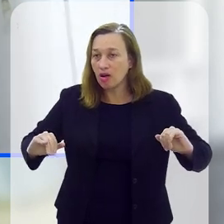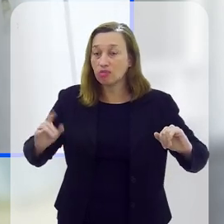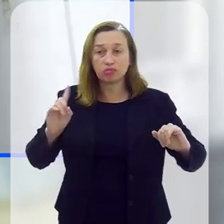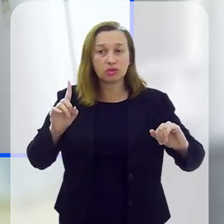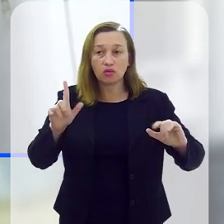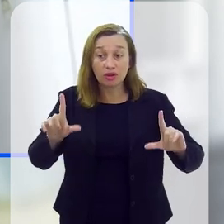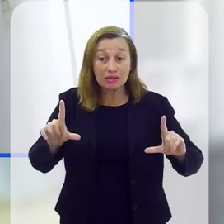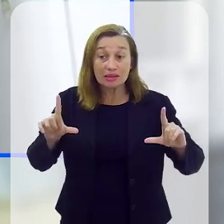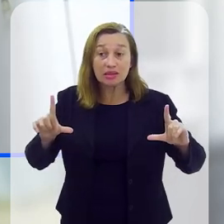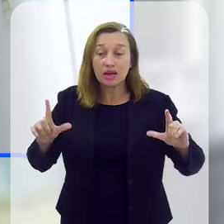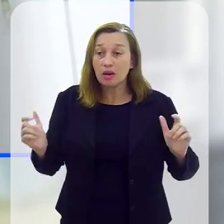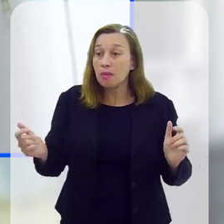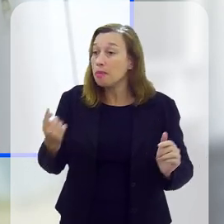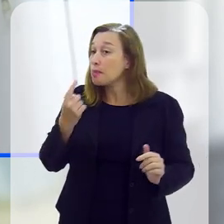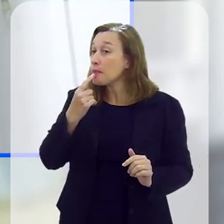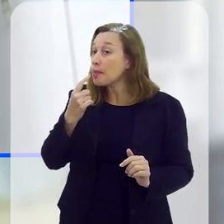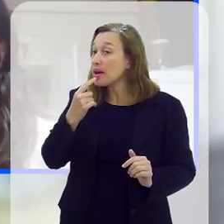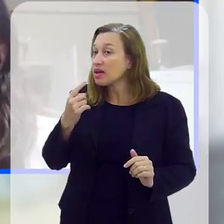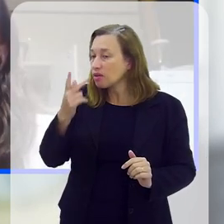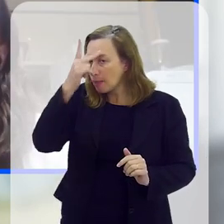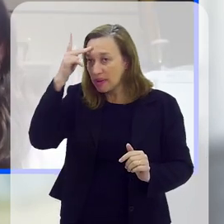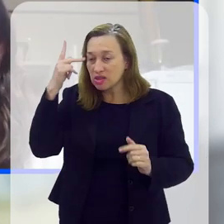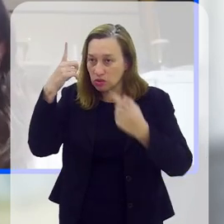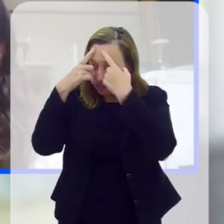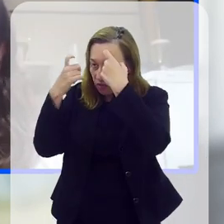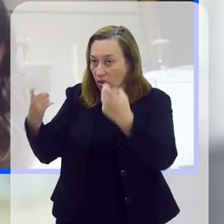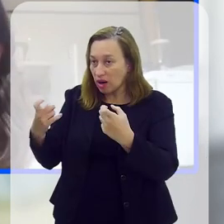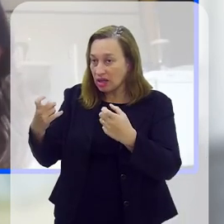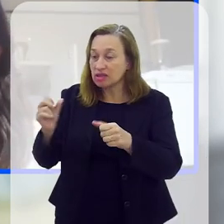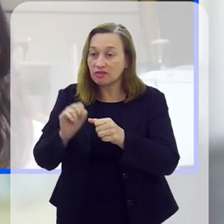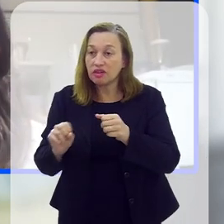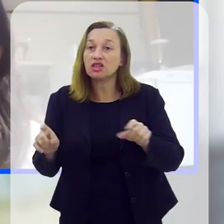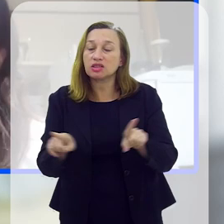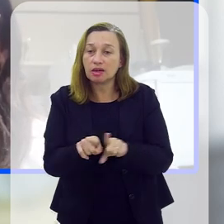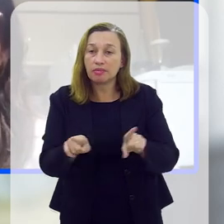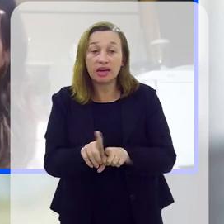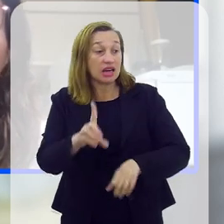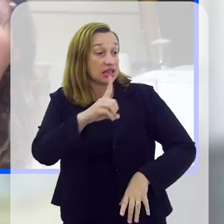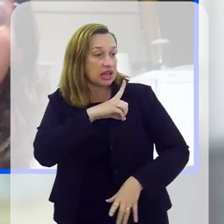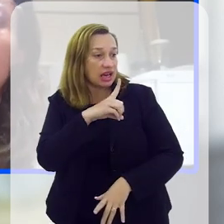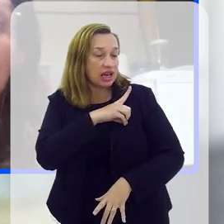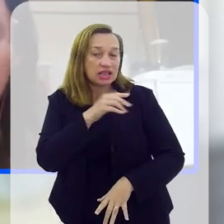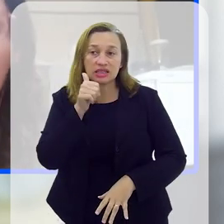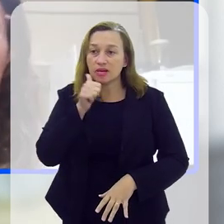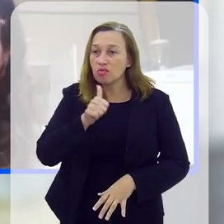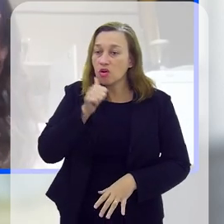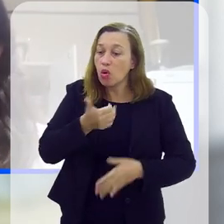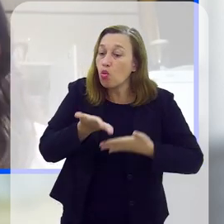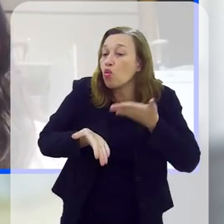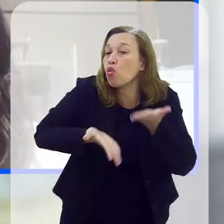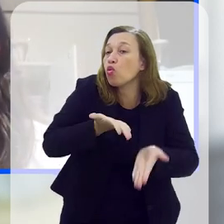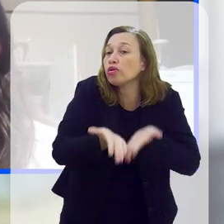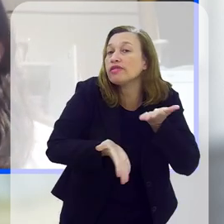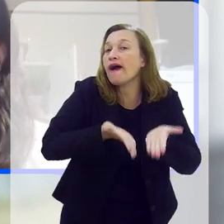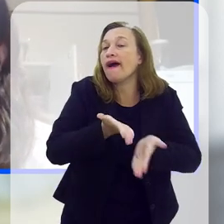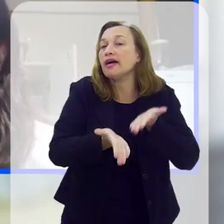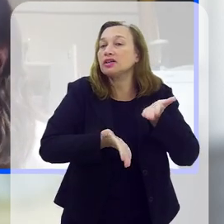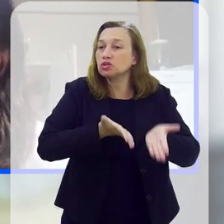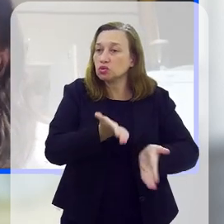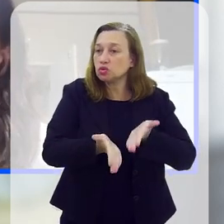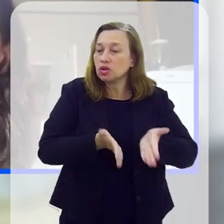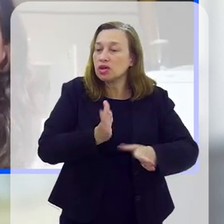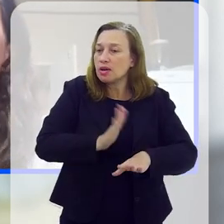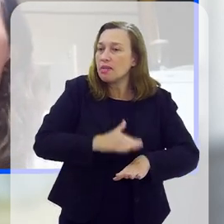não fique exposta ao agressor. Isso tudo na IDEAM há um maior cuidado, até porque a IDEAM só atende esses casos, então ela